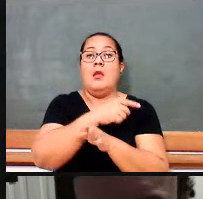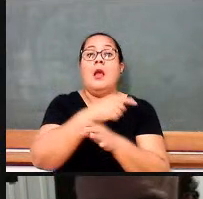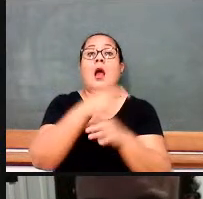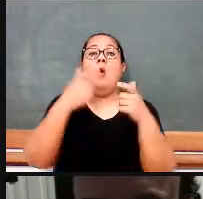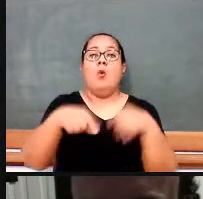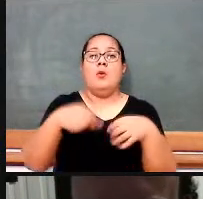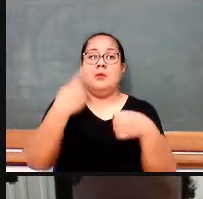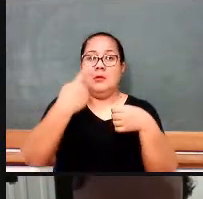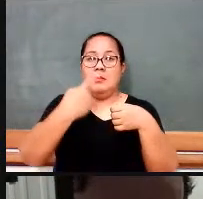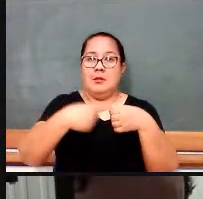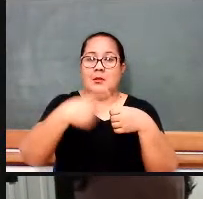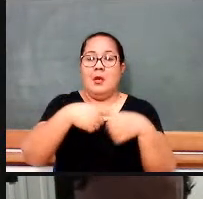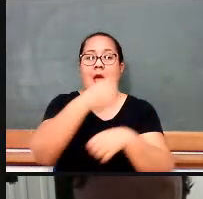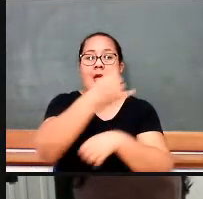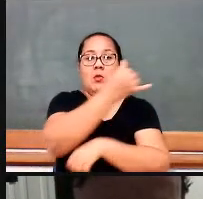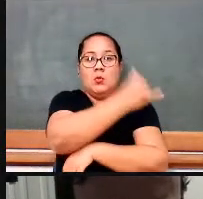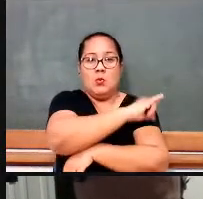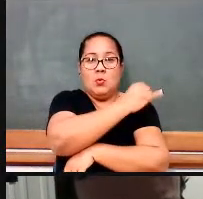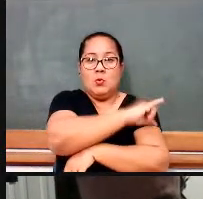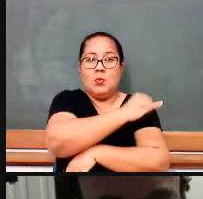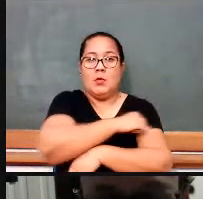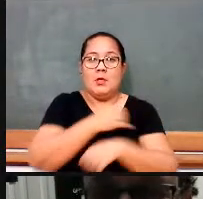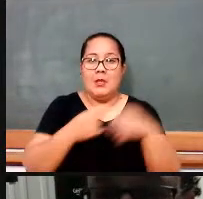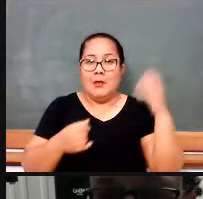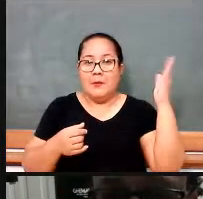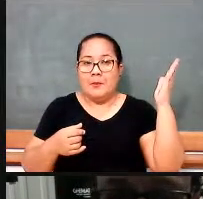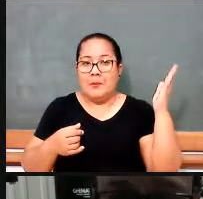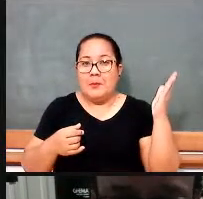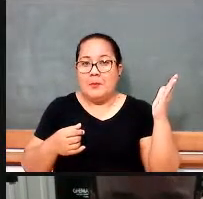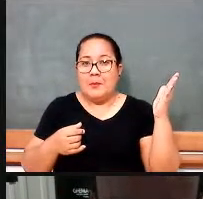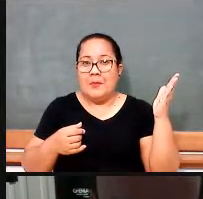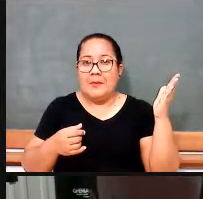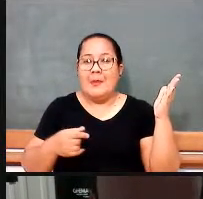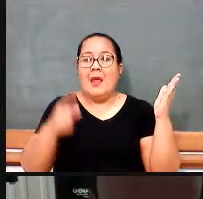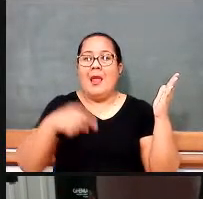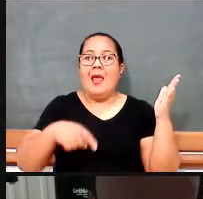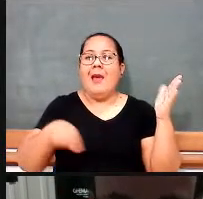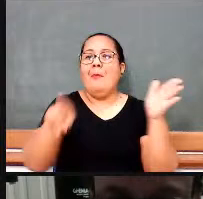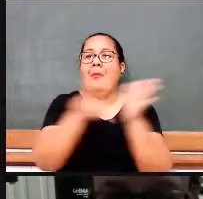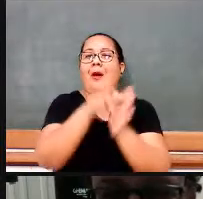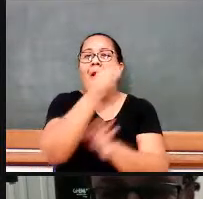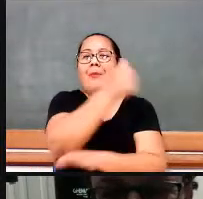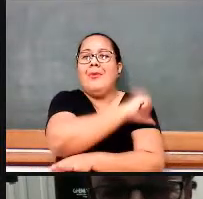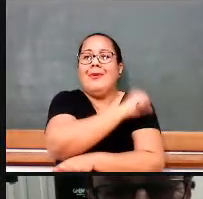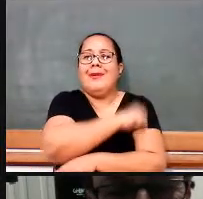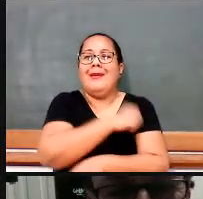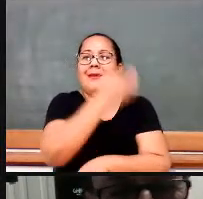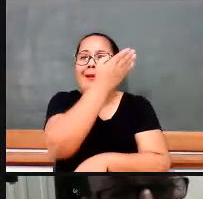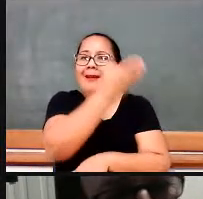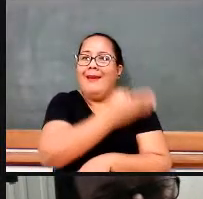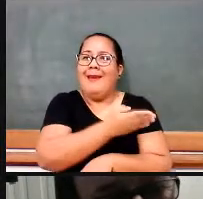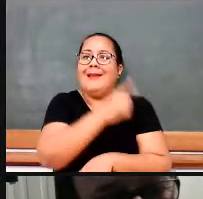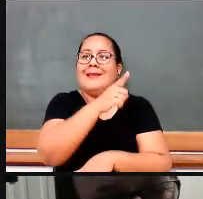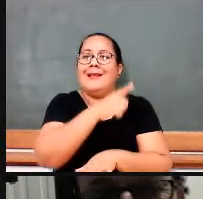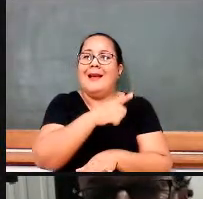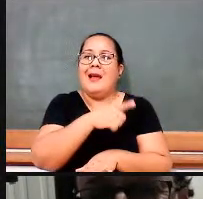Está aí uma das cenas do centro do Rio de Janeiro, capital do Brasil,